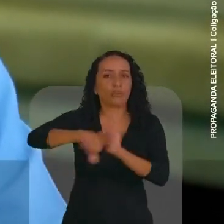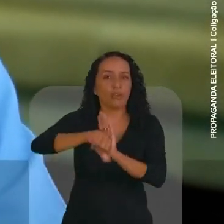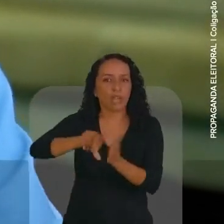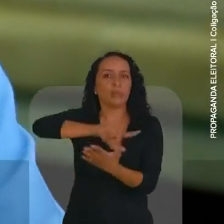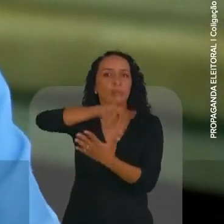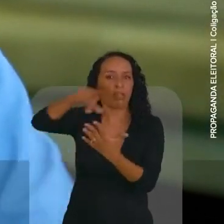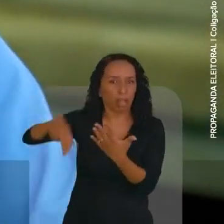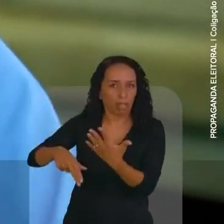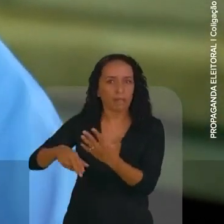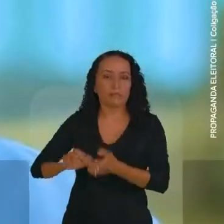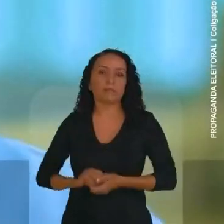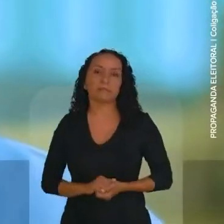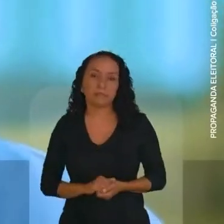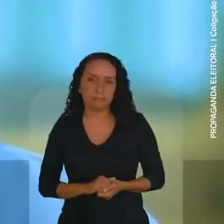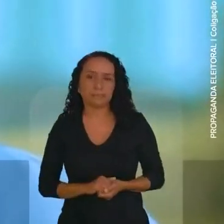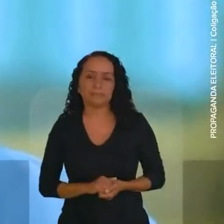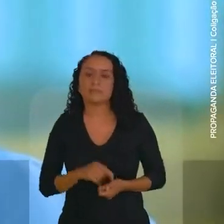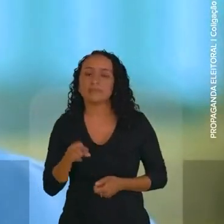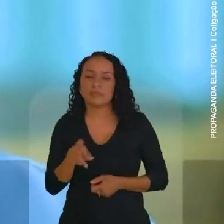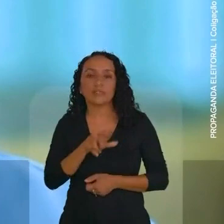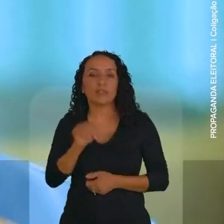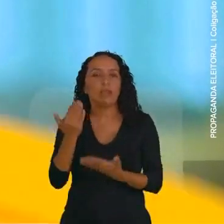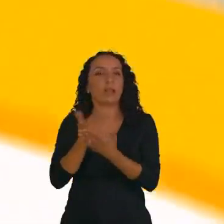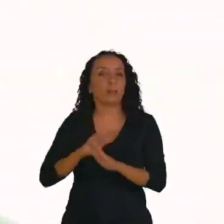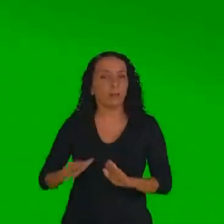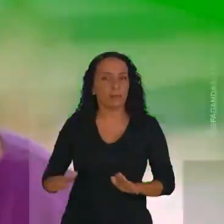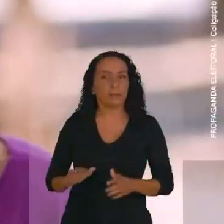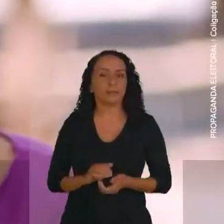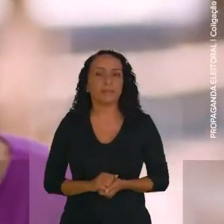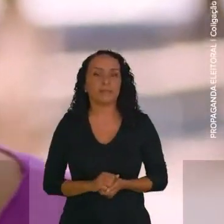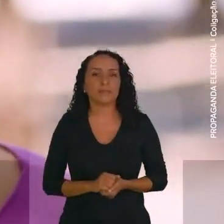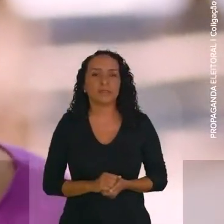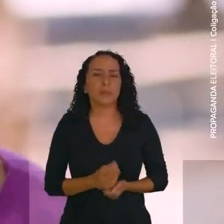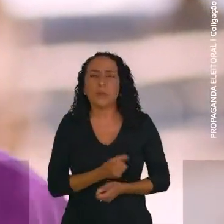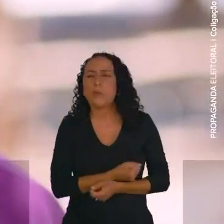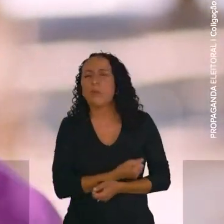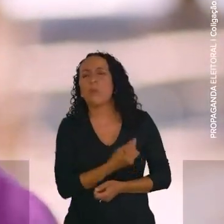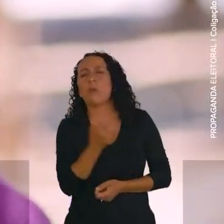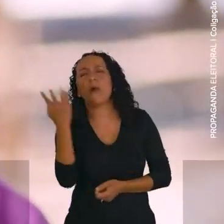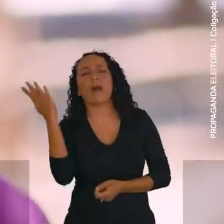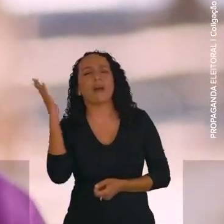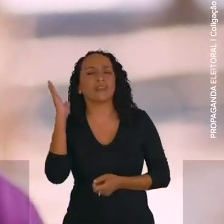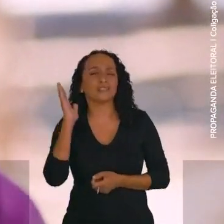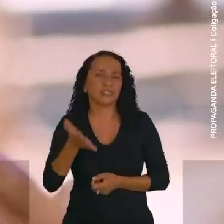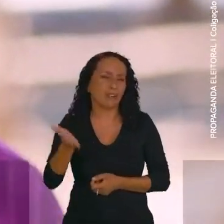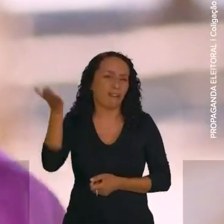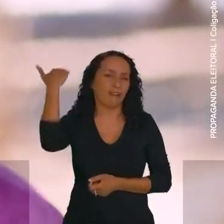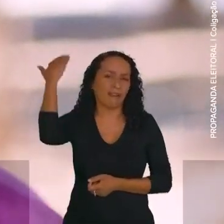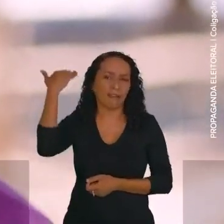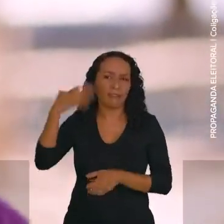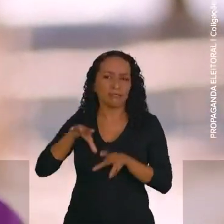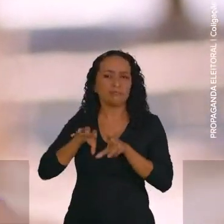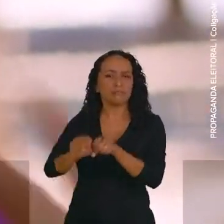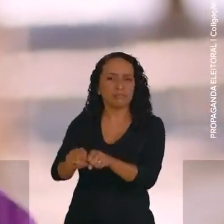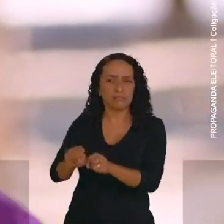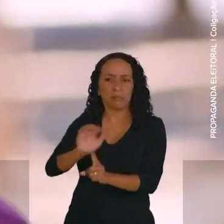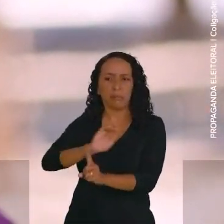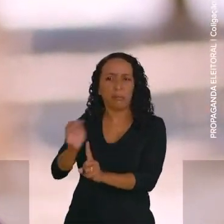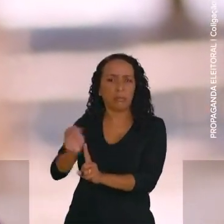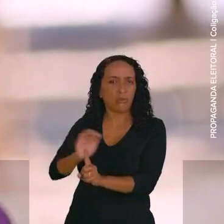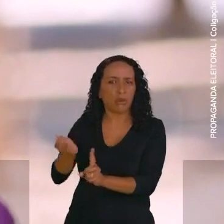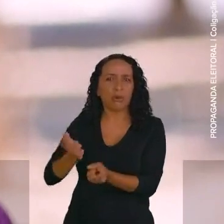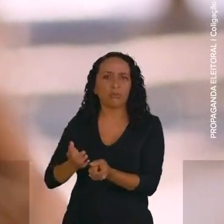variados tipos de crimes. Isso vai acabar. Quantos casos que já aconteceram de estupradores, de